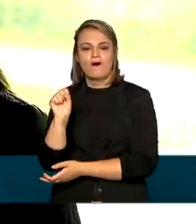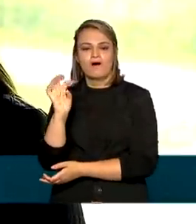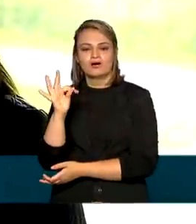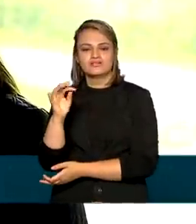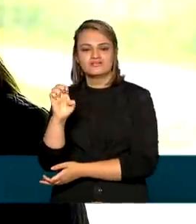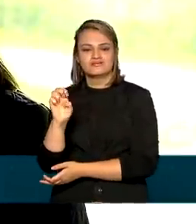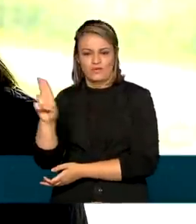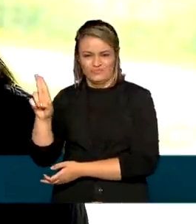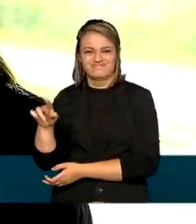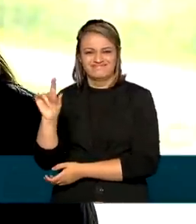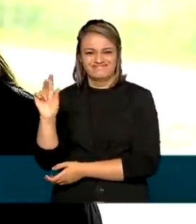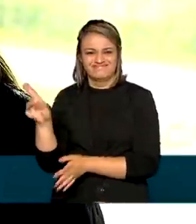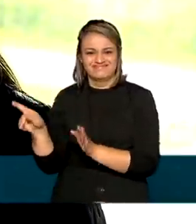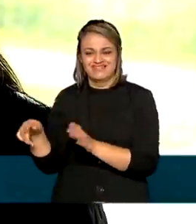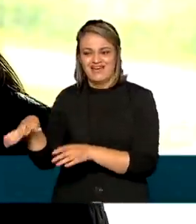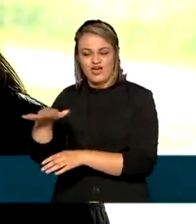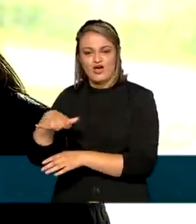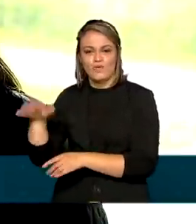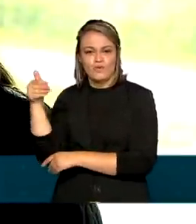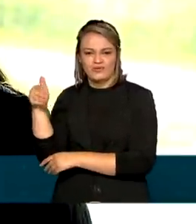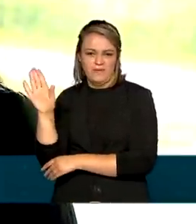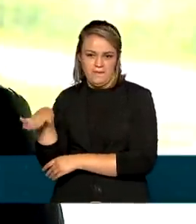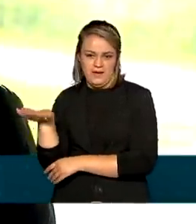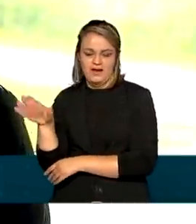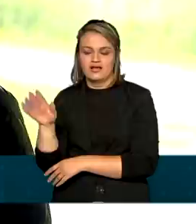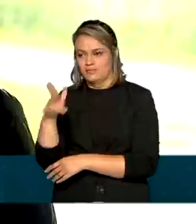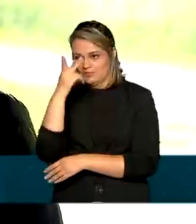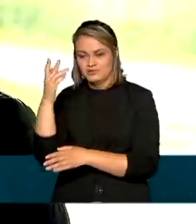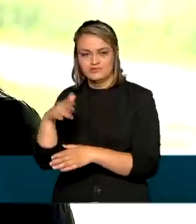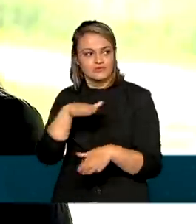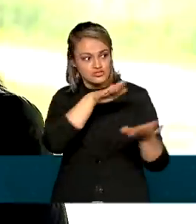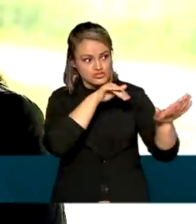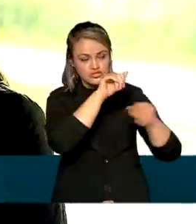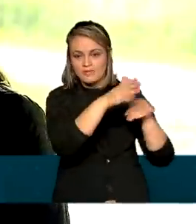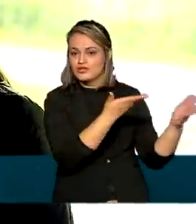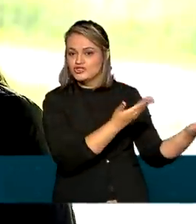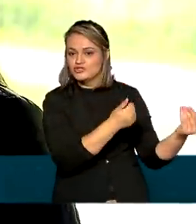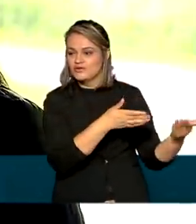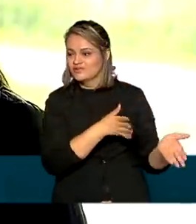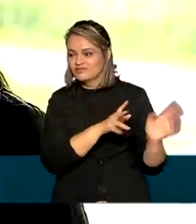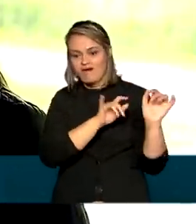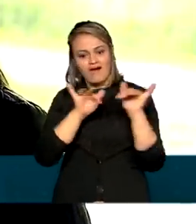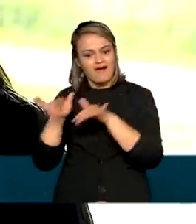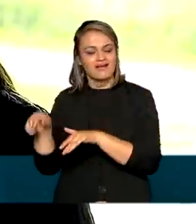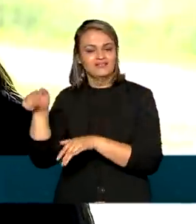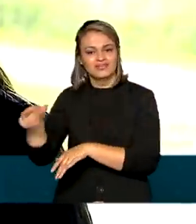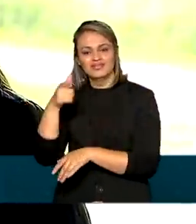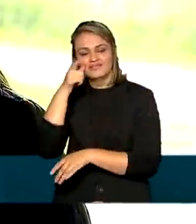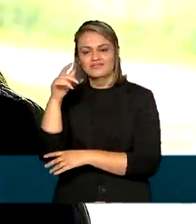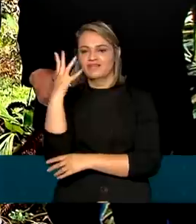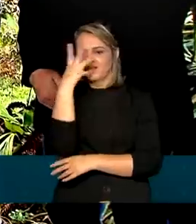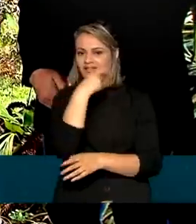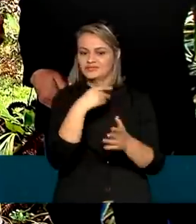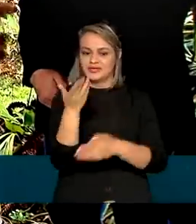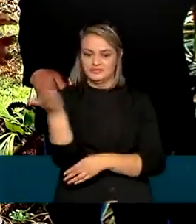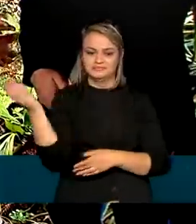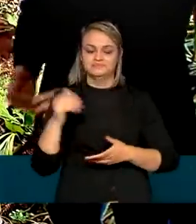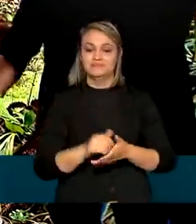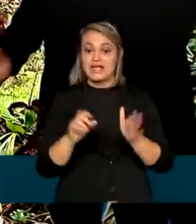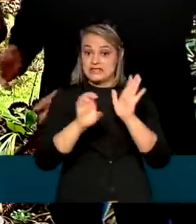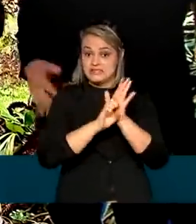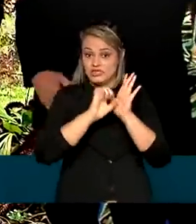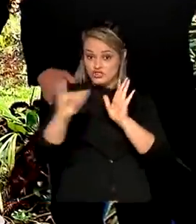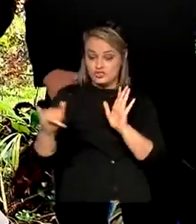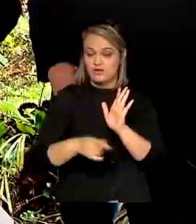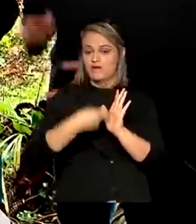de hostel aqui, ou seja, uma hotelaria de baixo custo, para a gente poder atrair os jovens, que eles venham desfrutar das belezas desse local. O edital